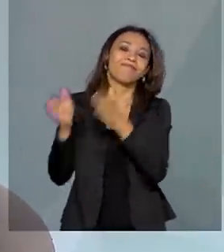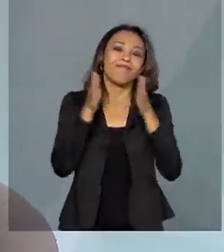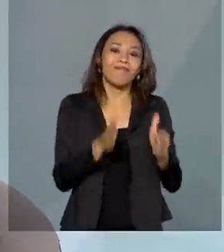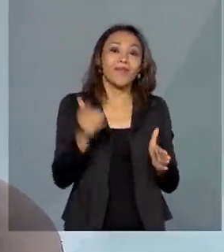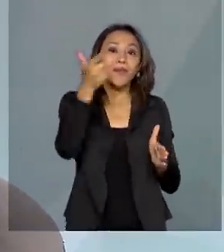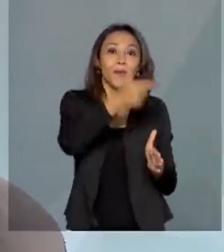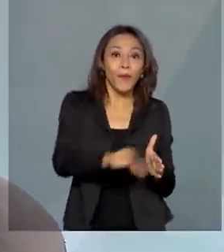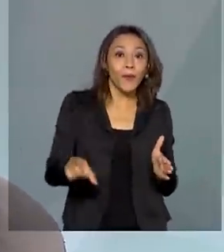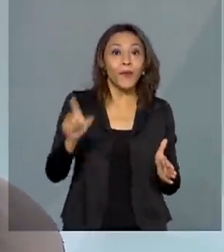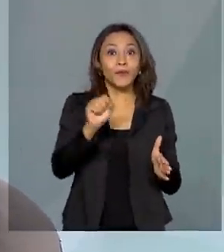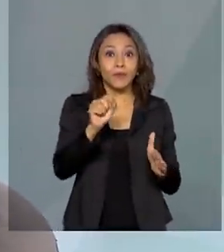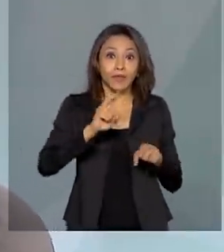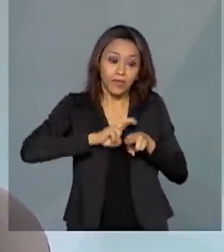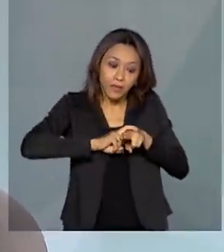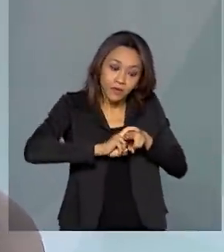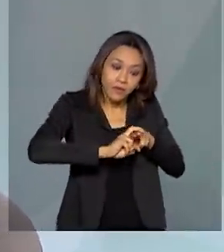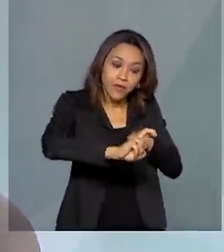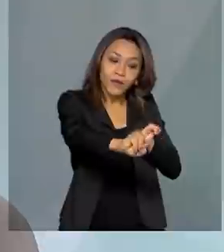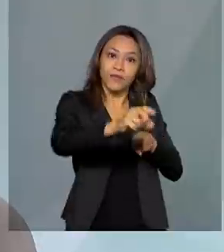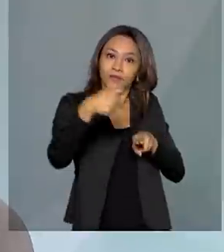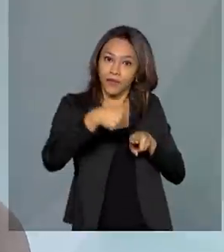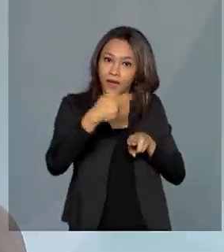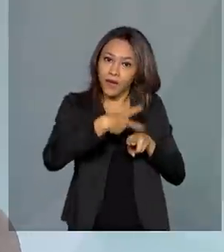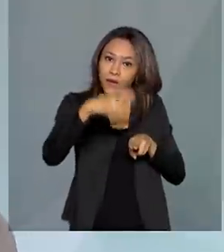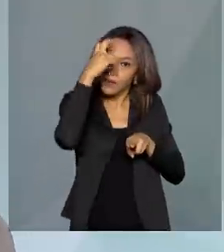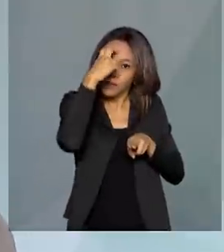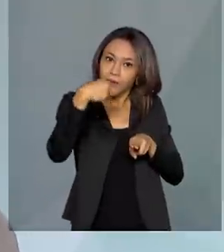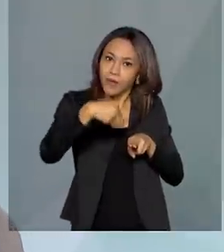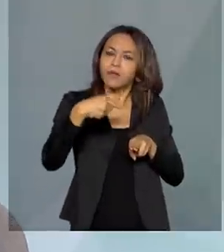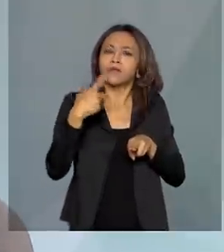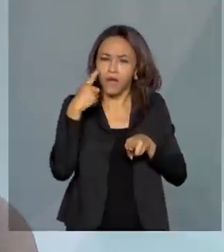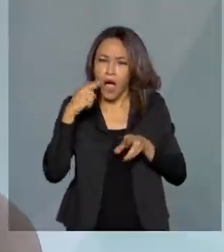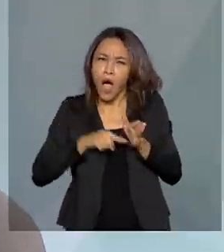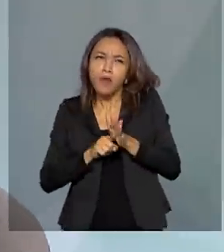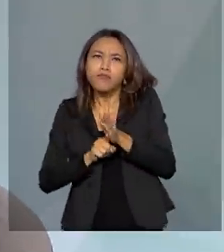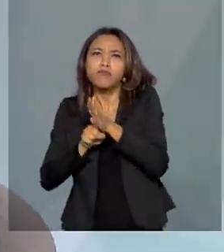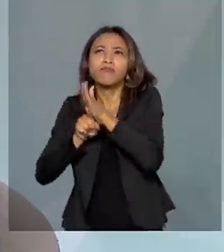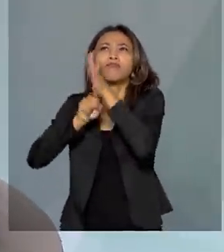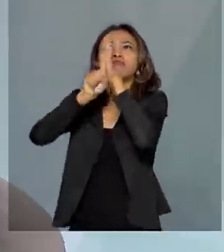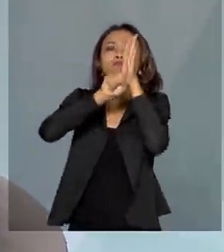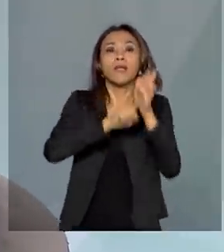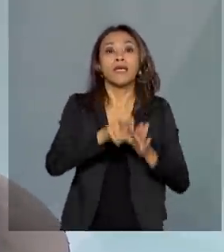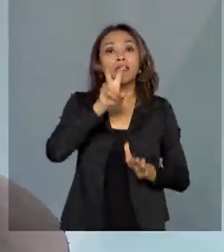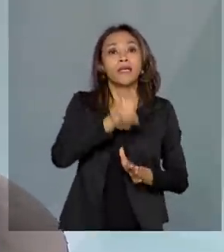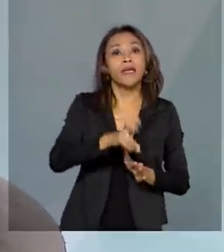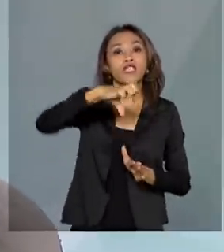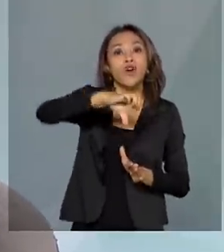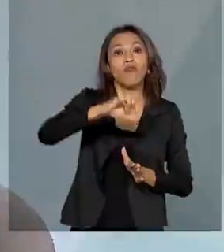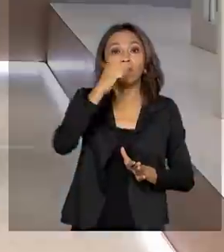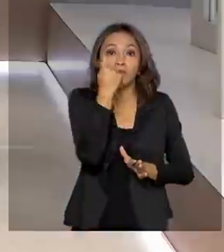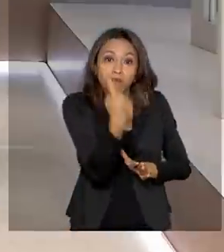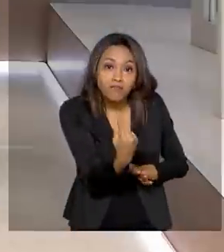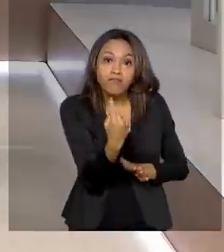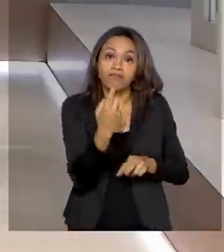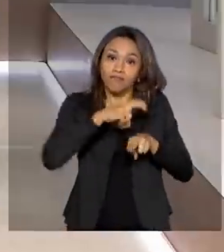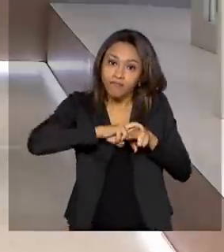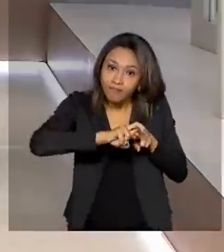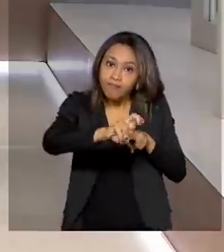bens do patrimônio ferroviário, esse diagnóstico também está sendo feito. Hoje nós temos 591 bens